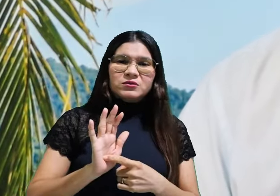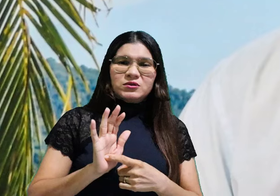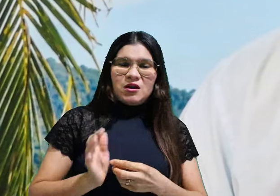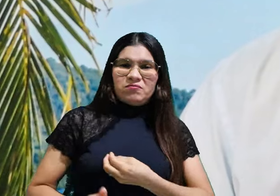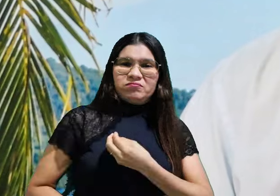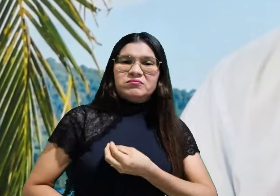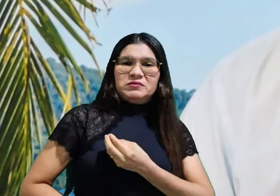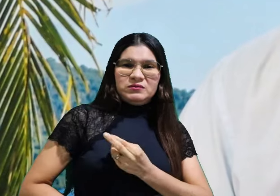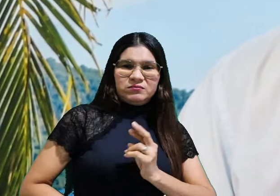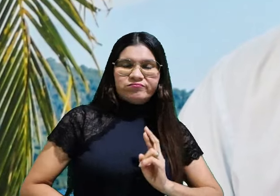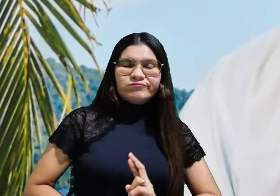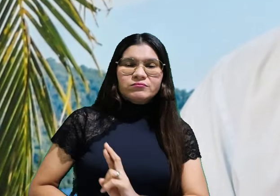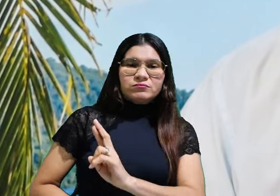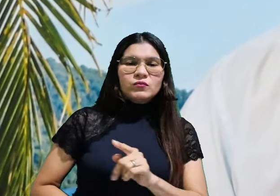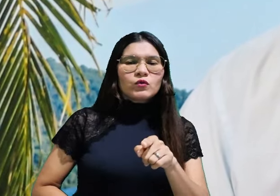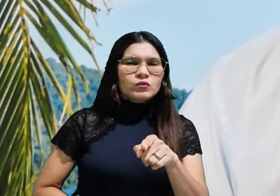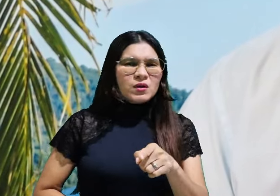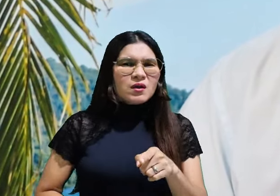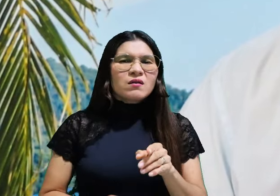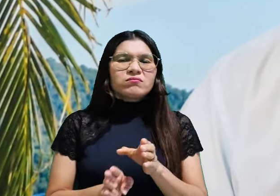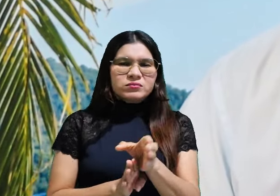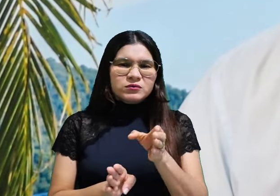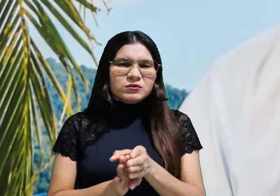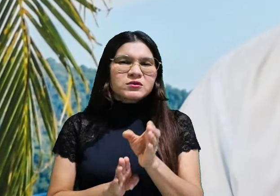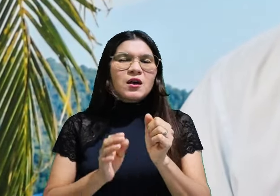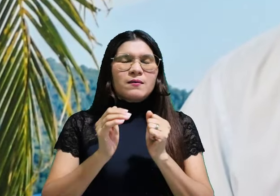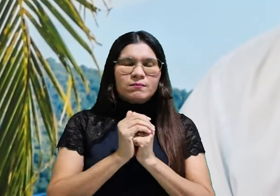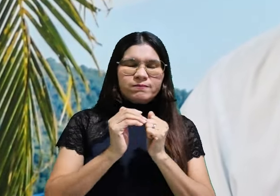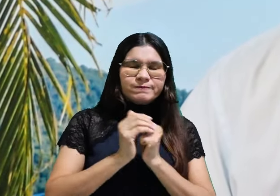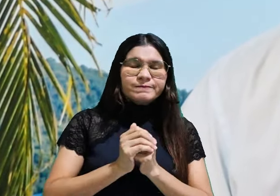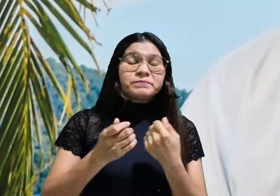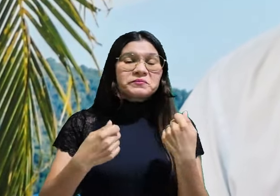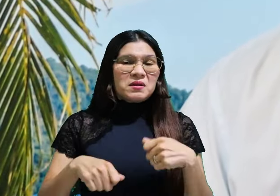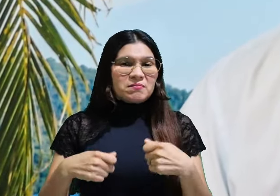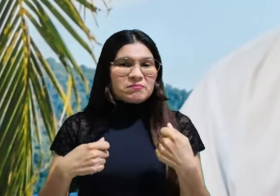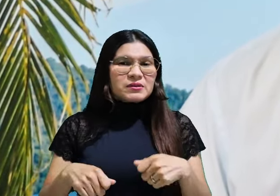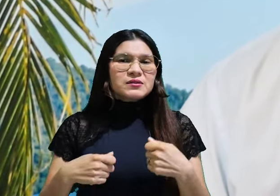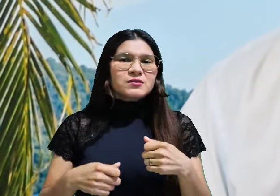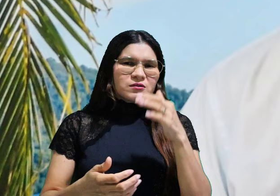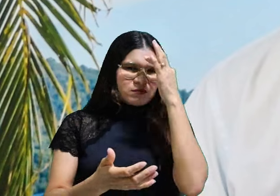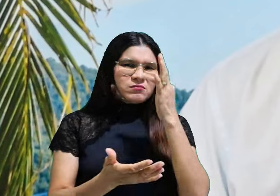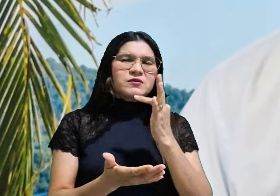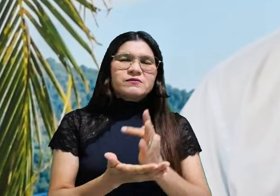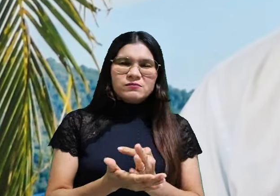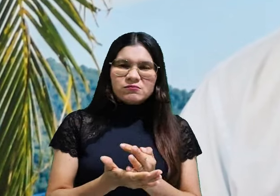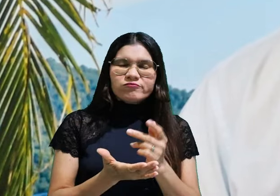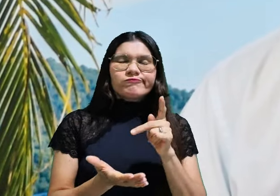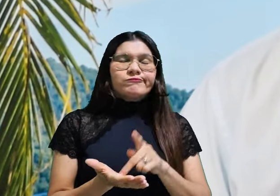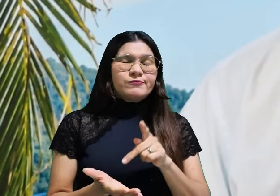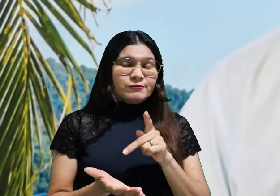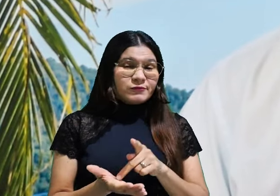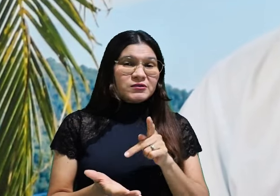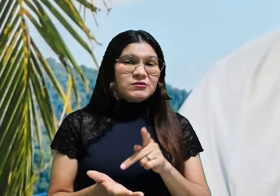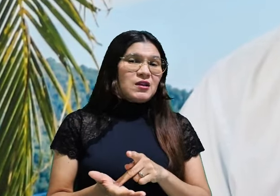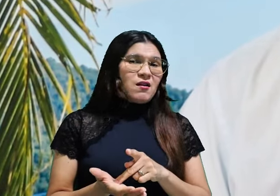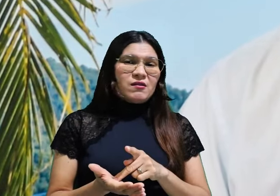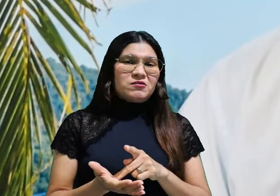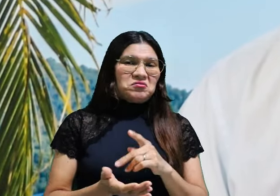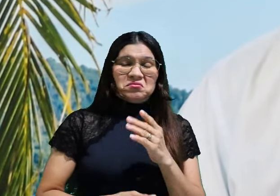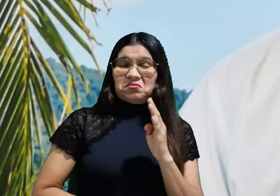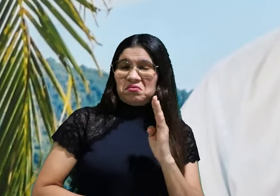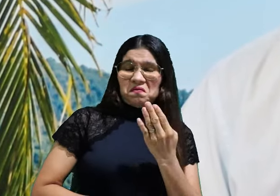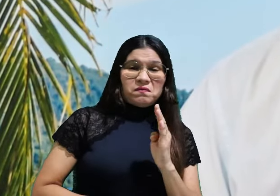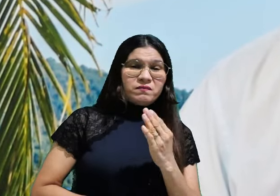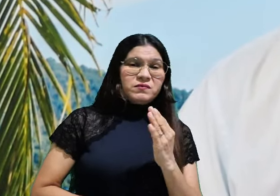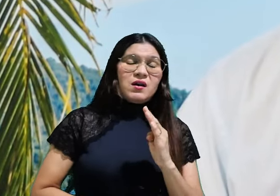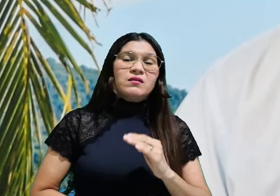religiosos. Você quer uma dica? Para orar, é preciso ter uma fé sincera, não